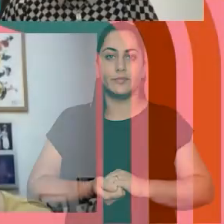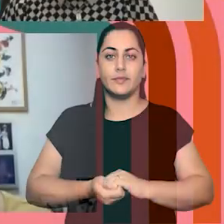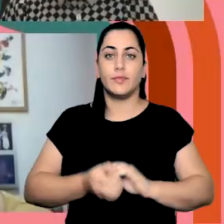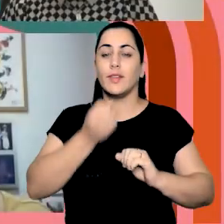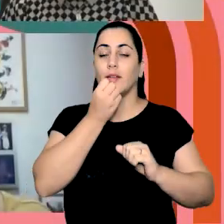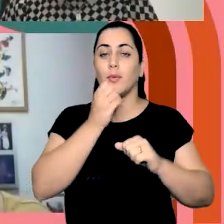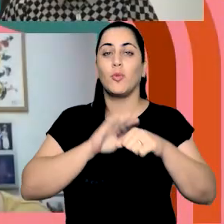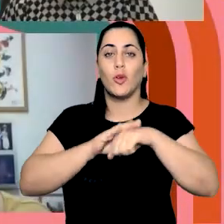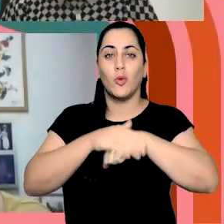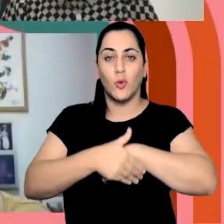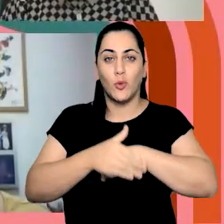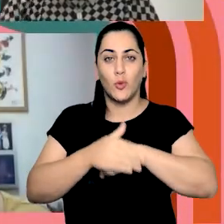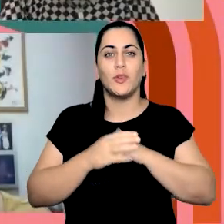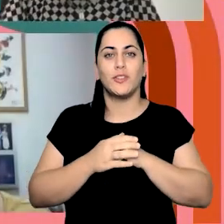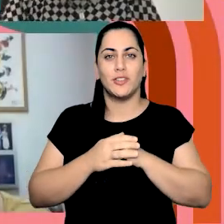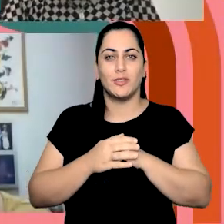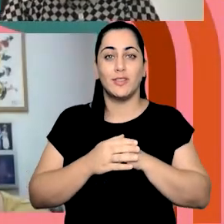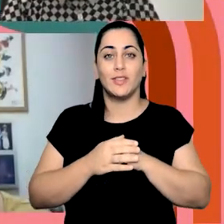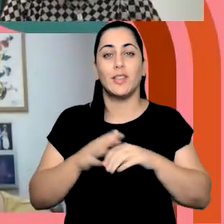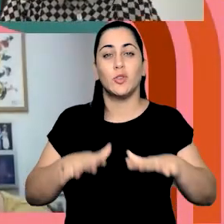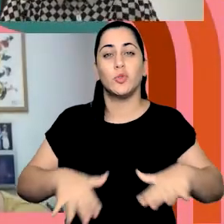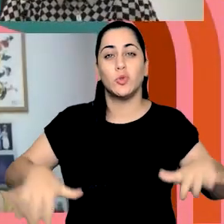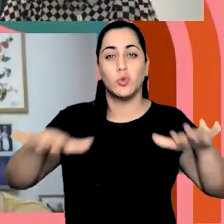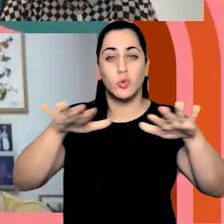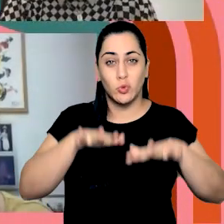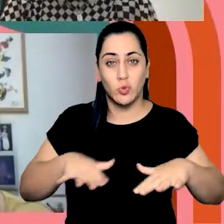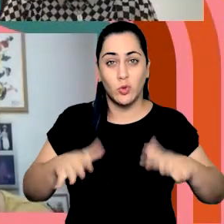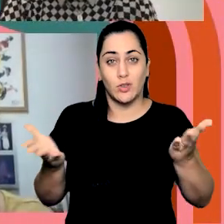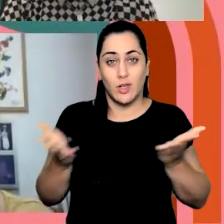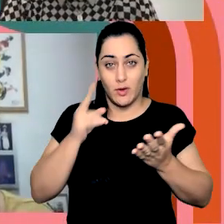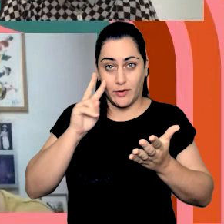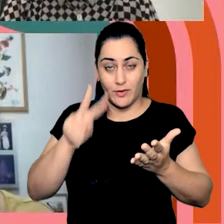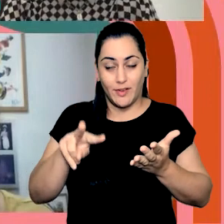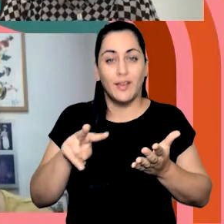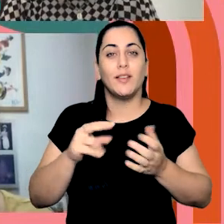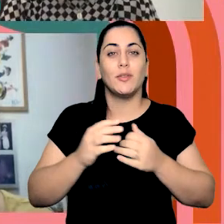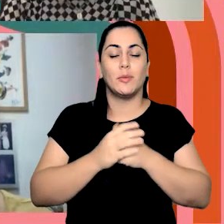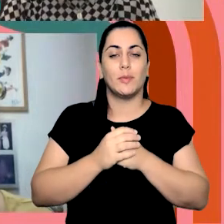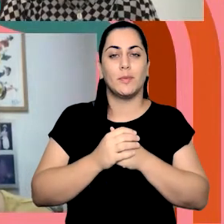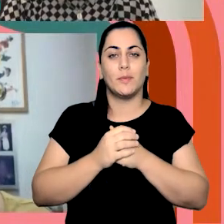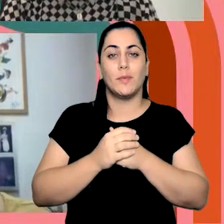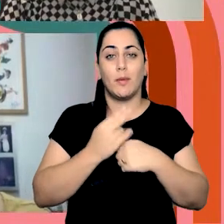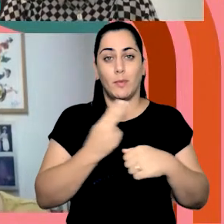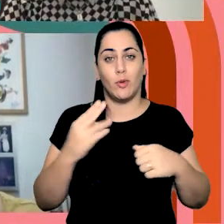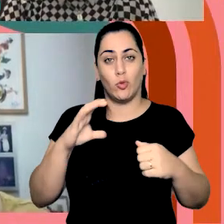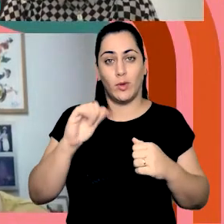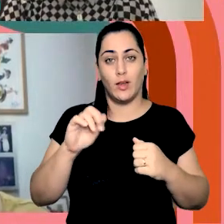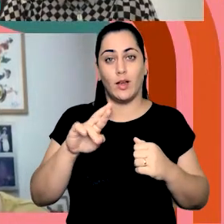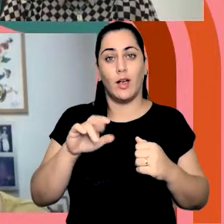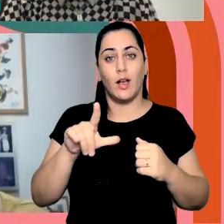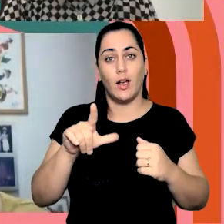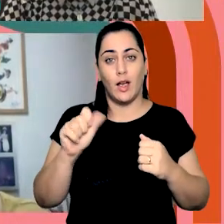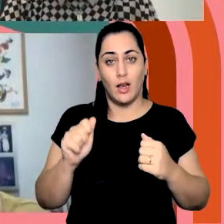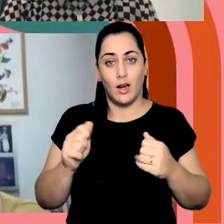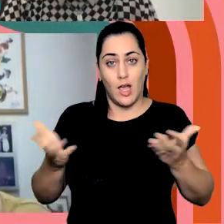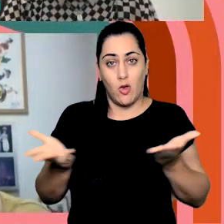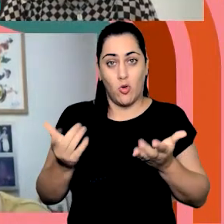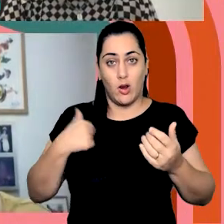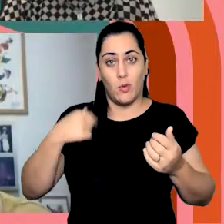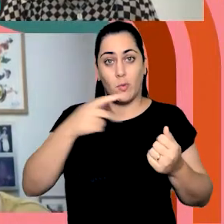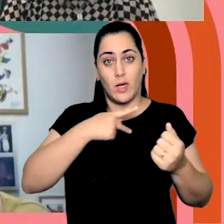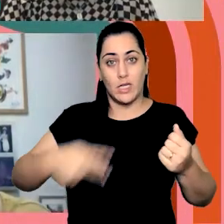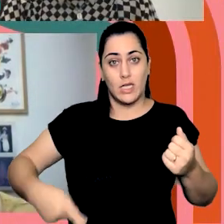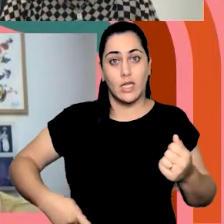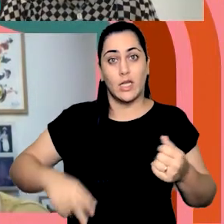Boa noite a todos e todas que estão nos assistindo. Meu nome é Carla e eu sou